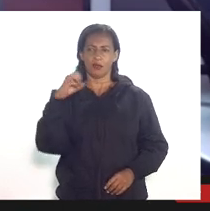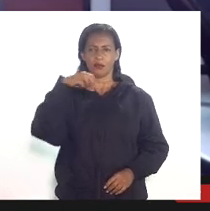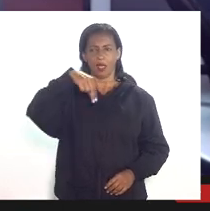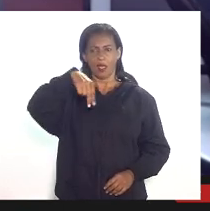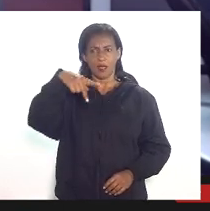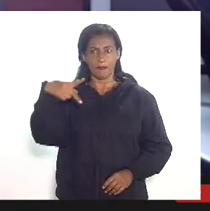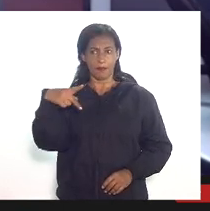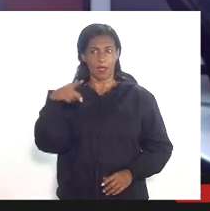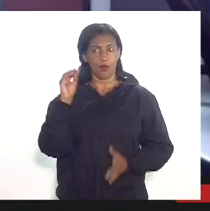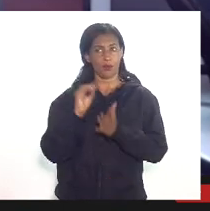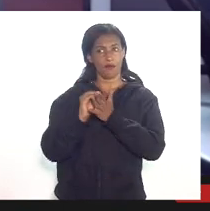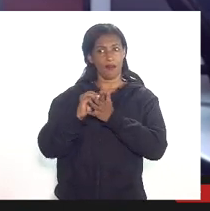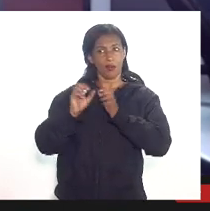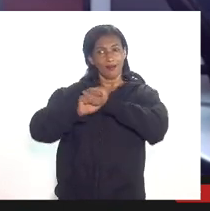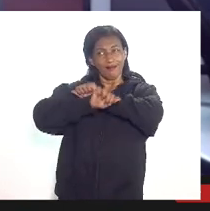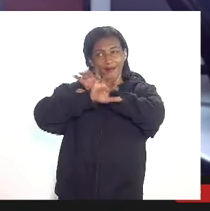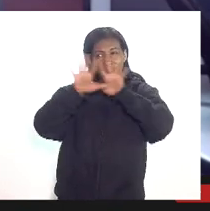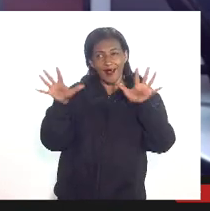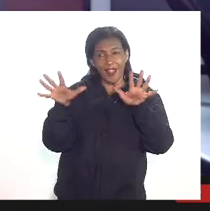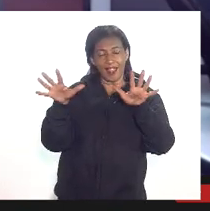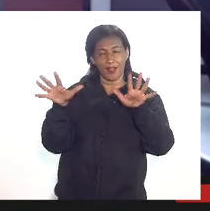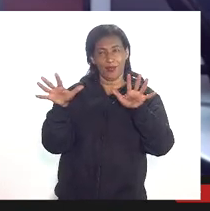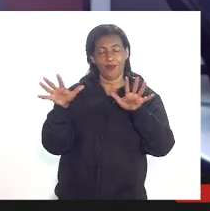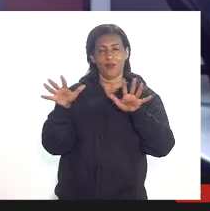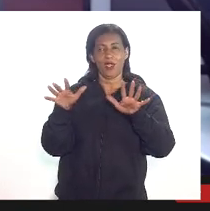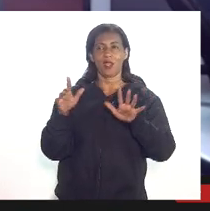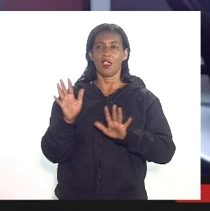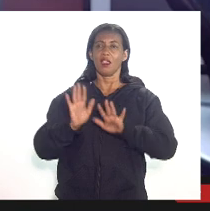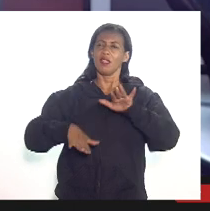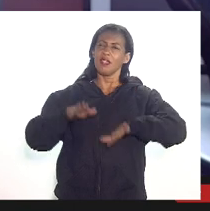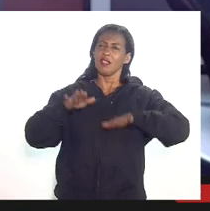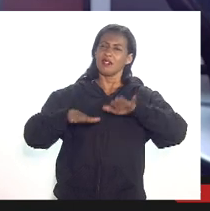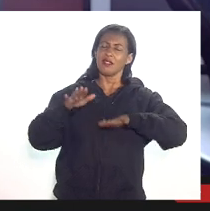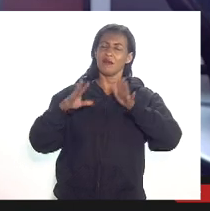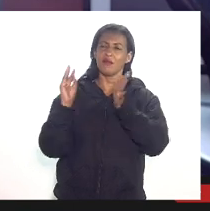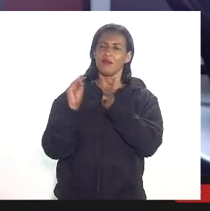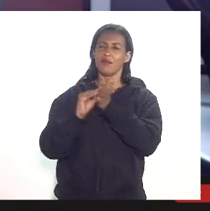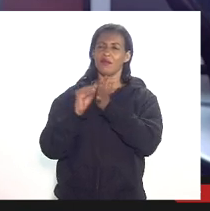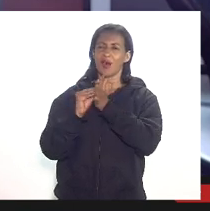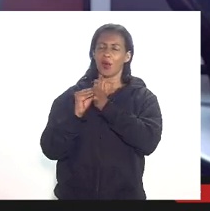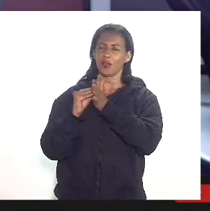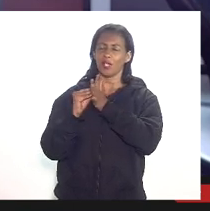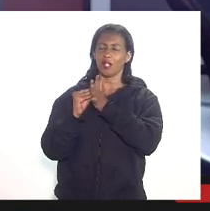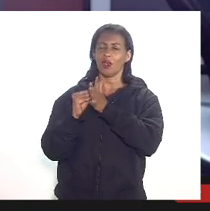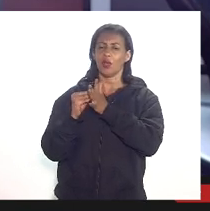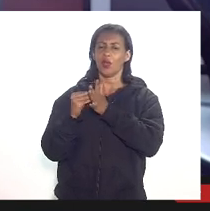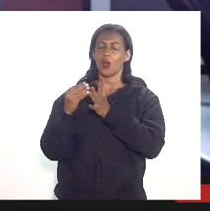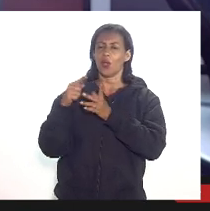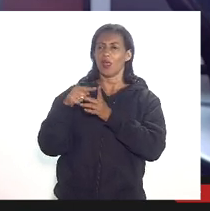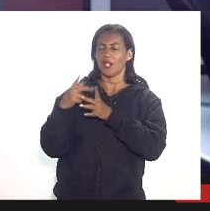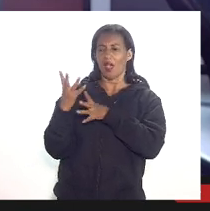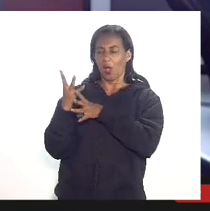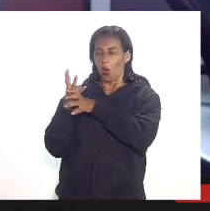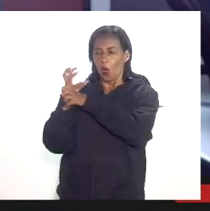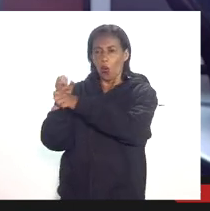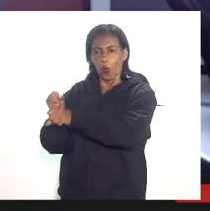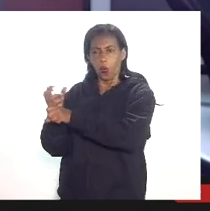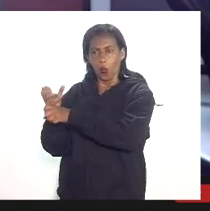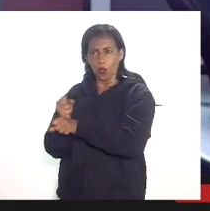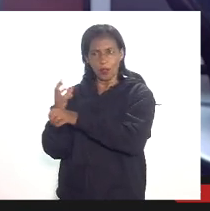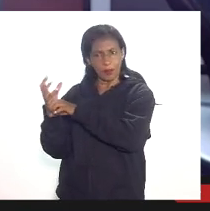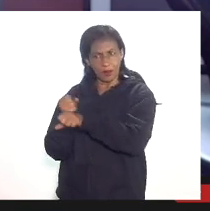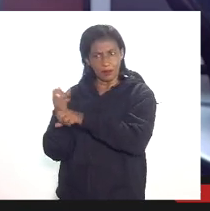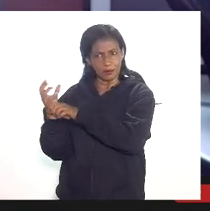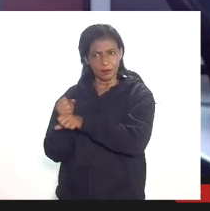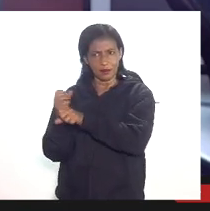congruência entre esses quatro atos normativos nem sempre há uma congruência entre a contabilização dos gastos o